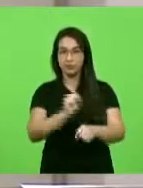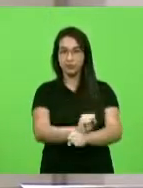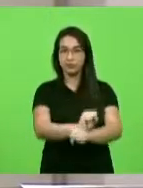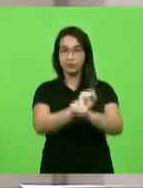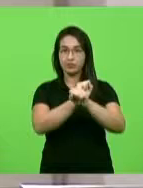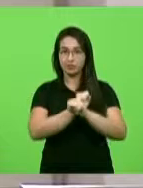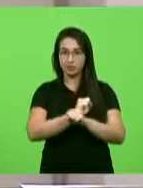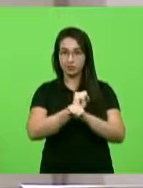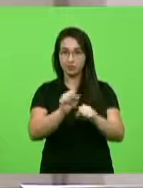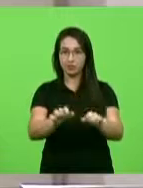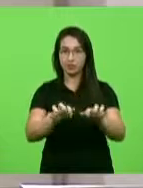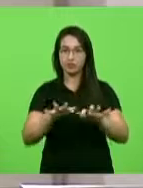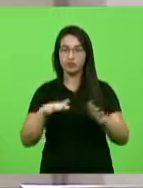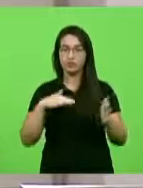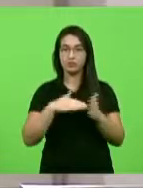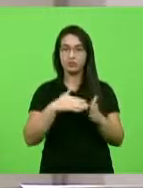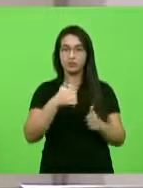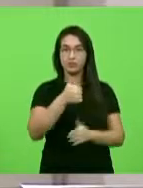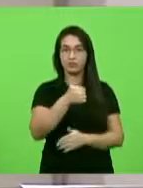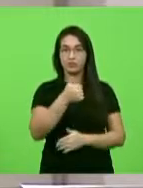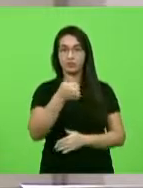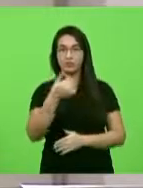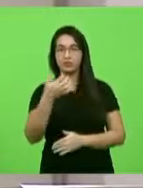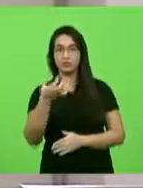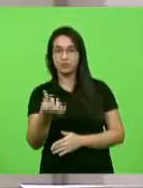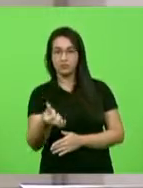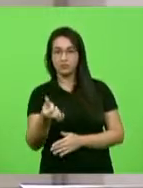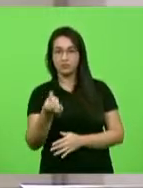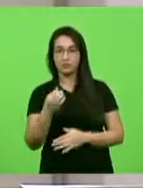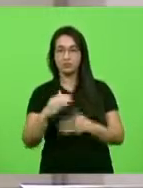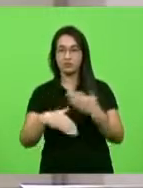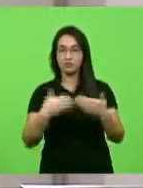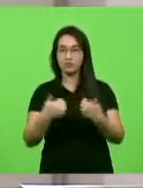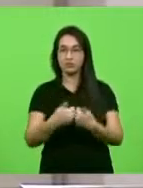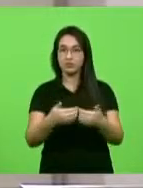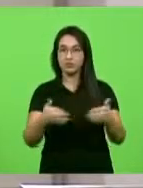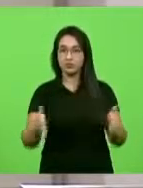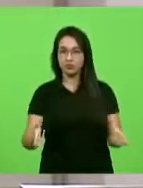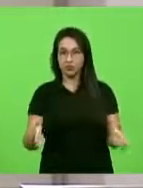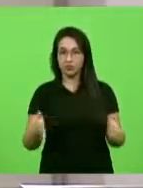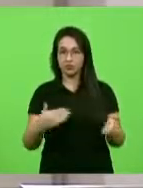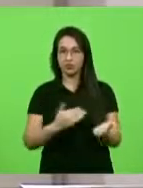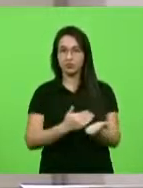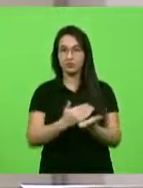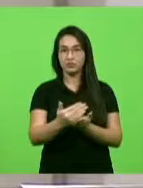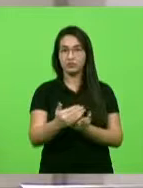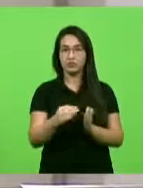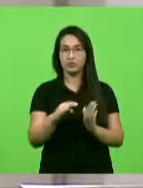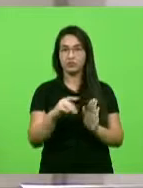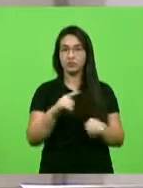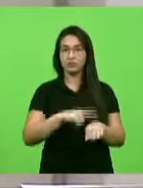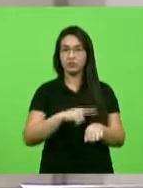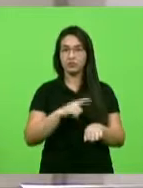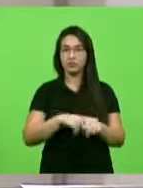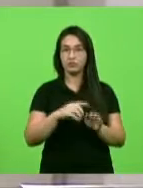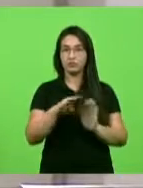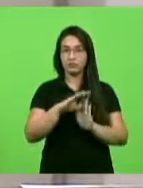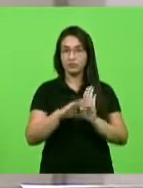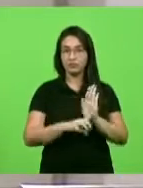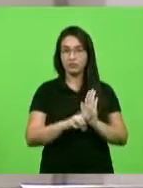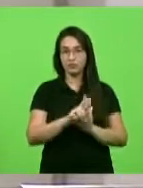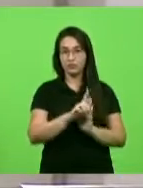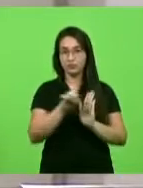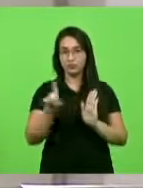a sessão até às 16 horas. Reaberta a sessão, o senhor presidente adentrou no próximo horário. Ordem do dia. Após ser